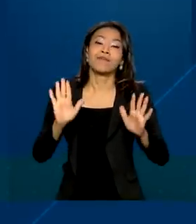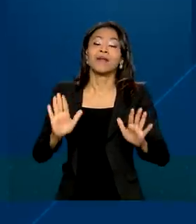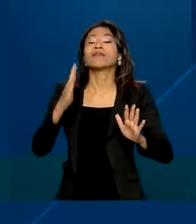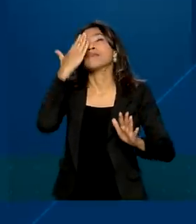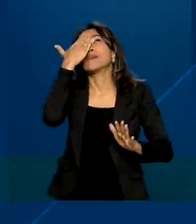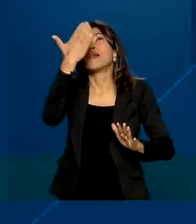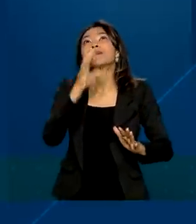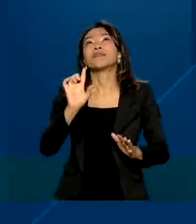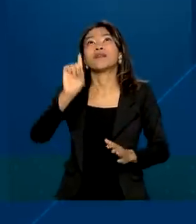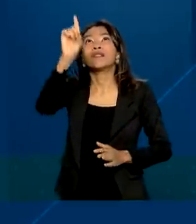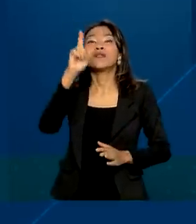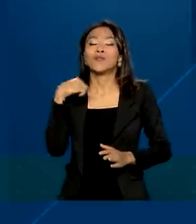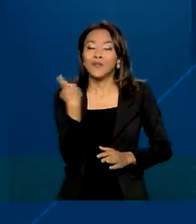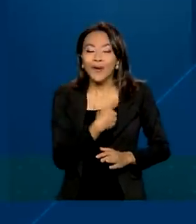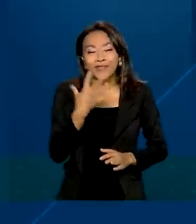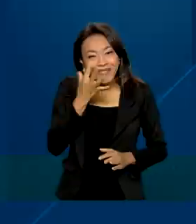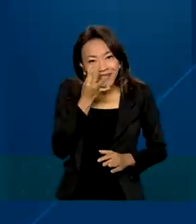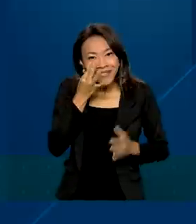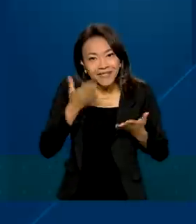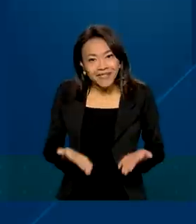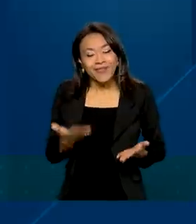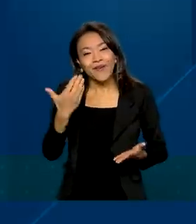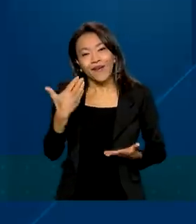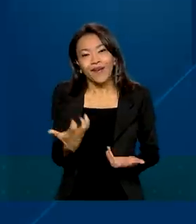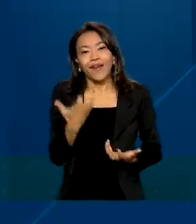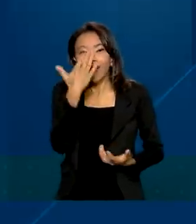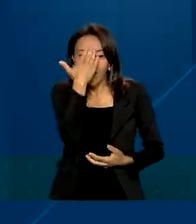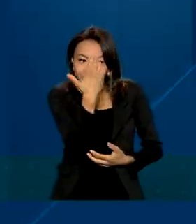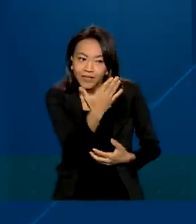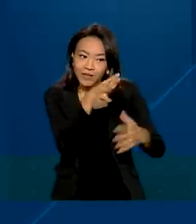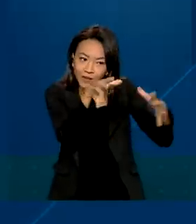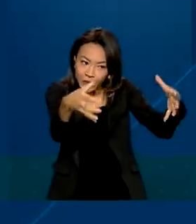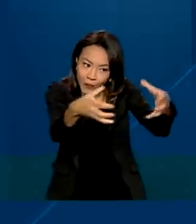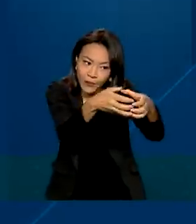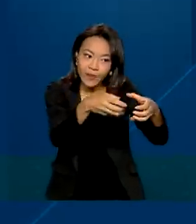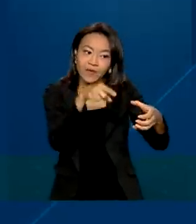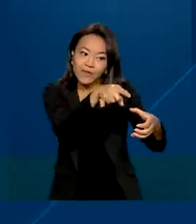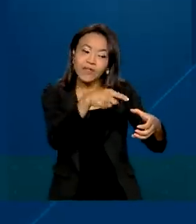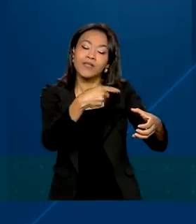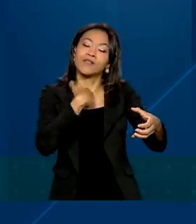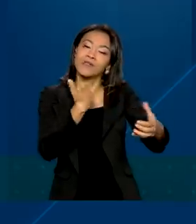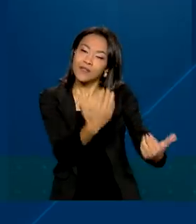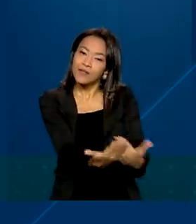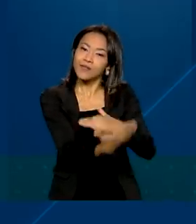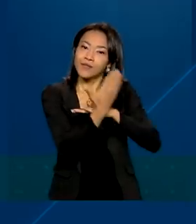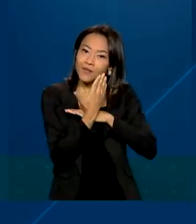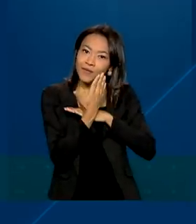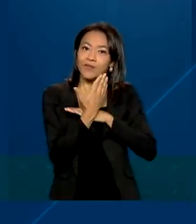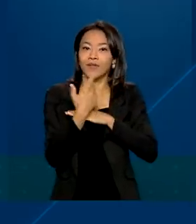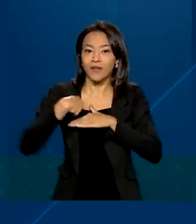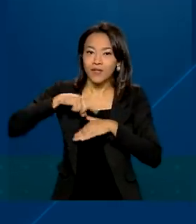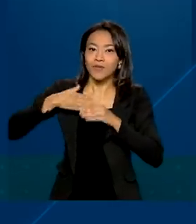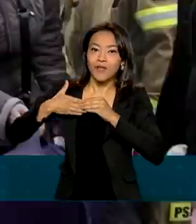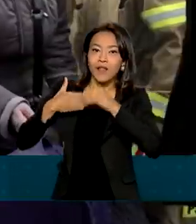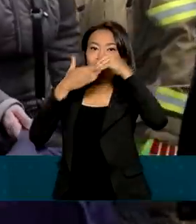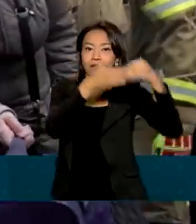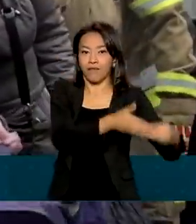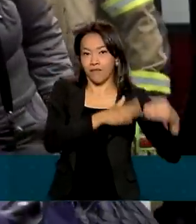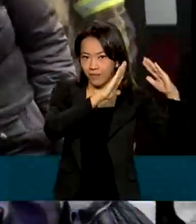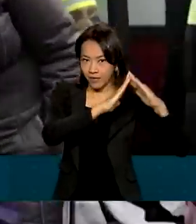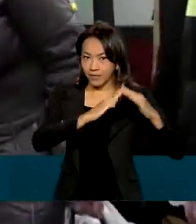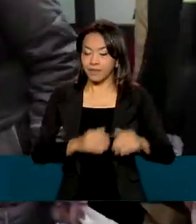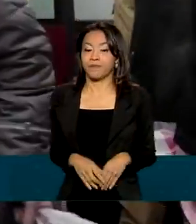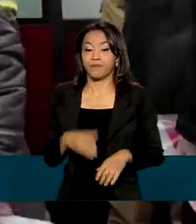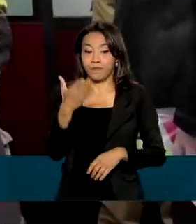graças a Deus a gente está aqui. Queria agradecer a equipe de vocês por estar nos recebendo aqui e ajudando a nos levar para casa. O